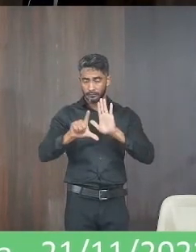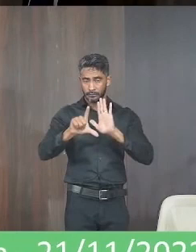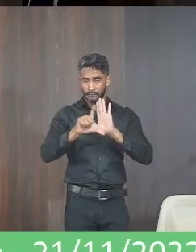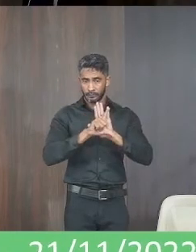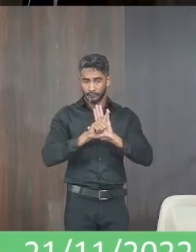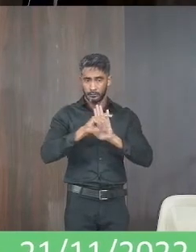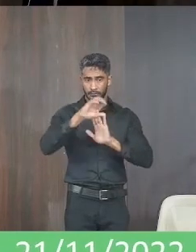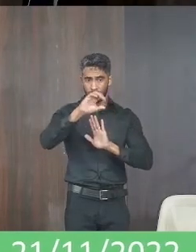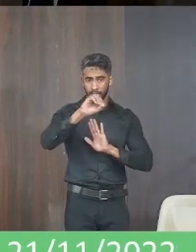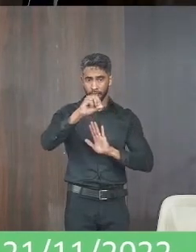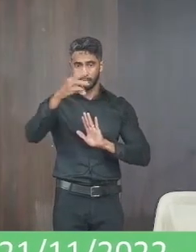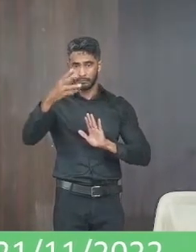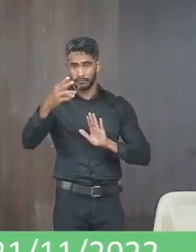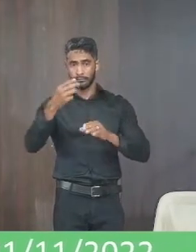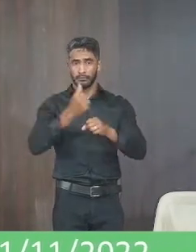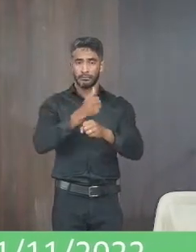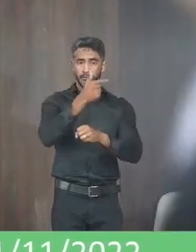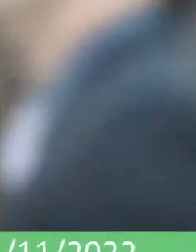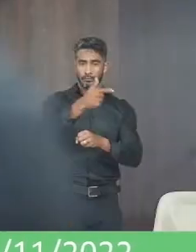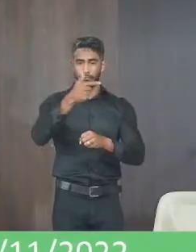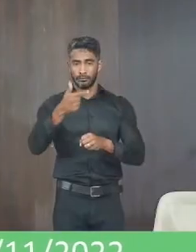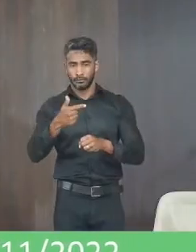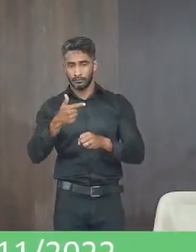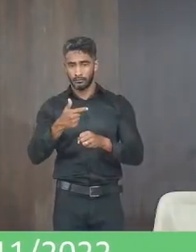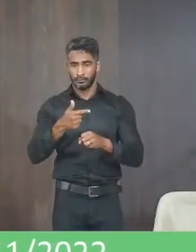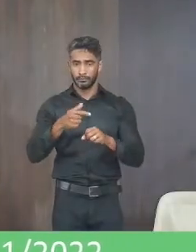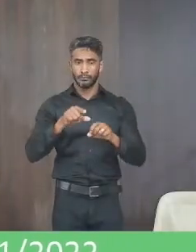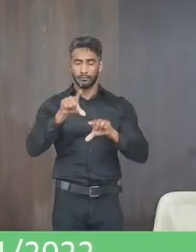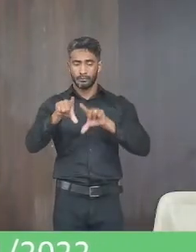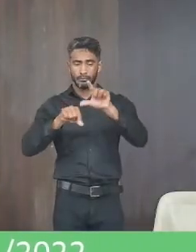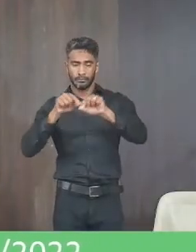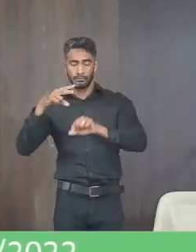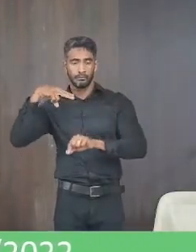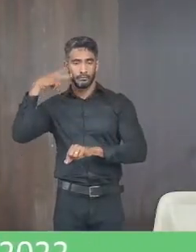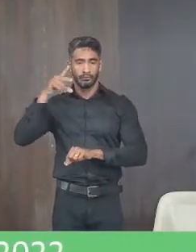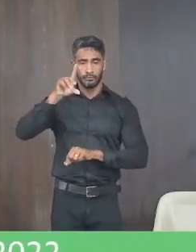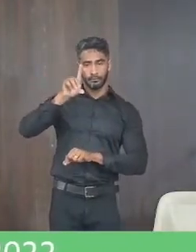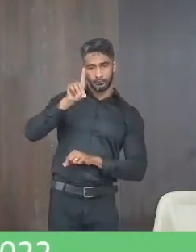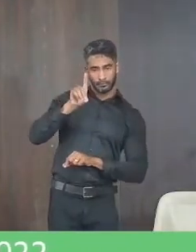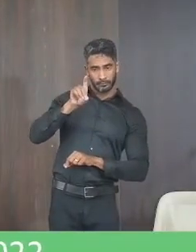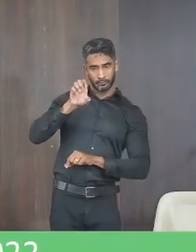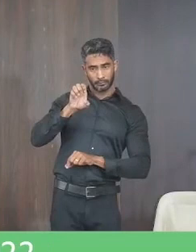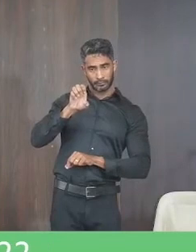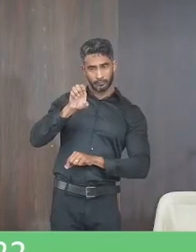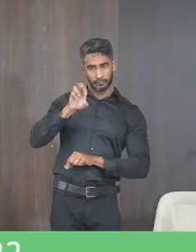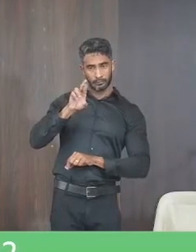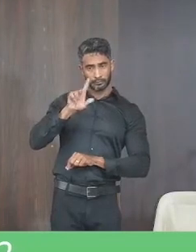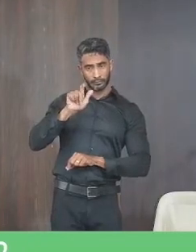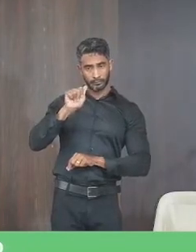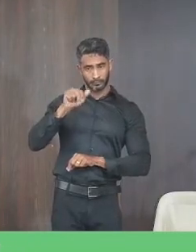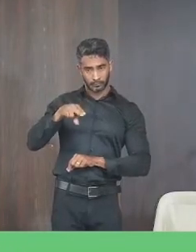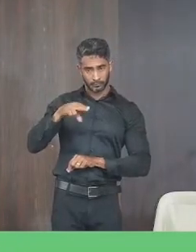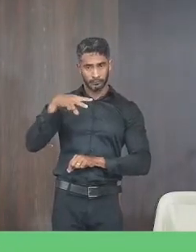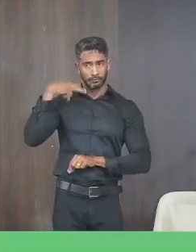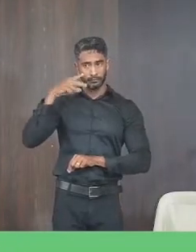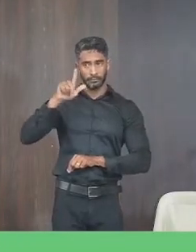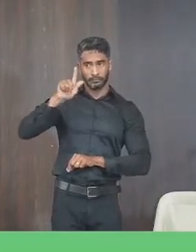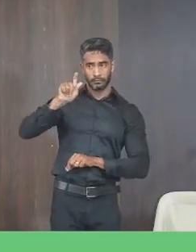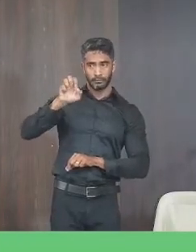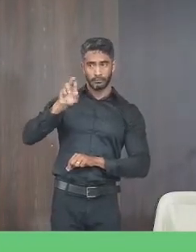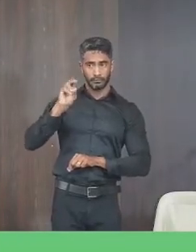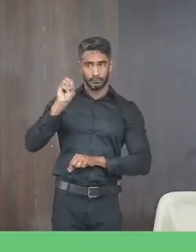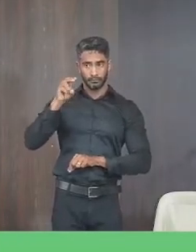orgânica número 003 2022 vou nomear o vereador Derlan Miranda vereador Gesso do Espírito Santo